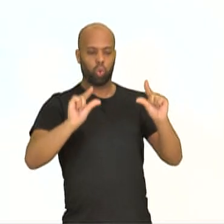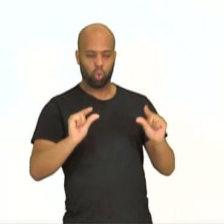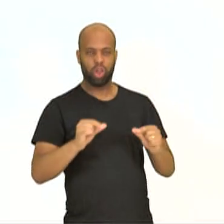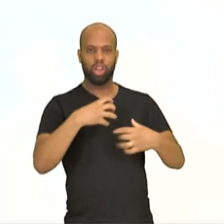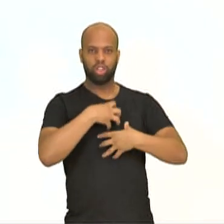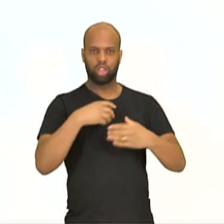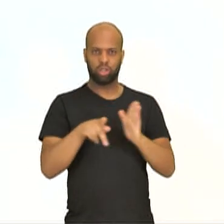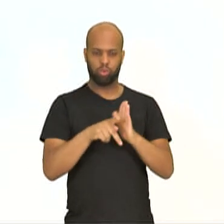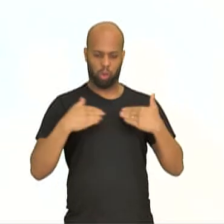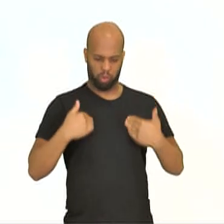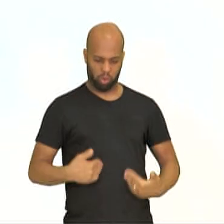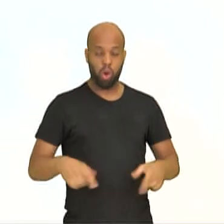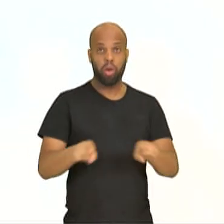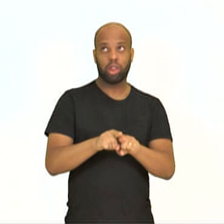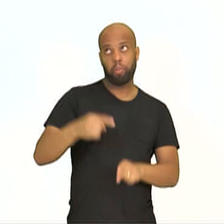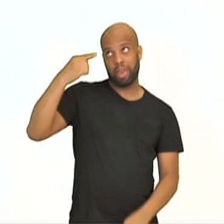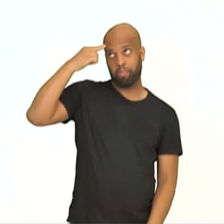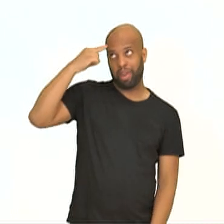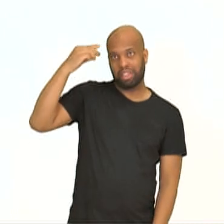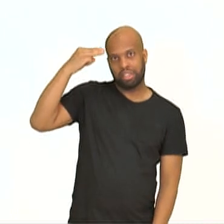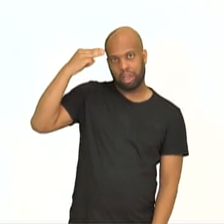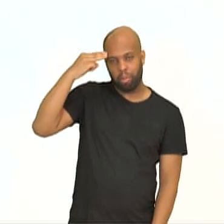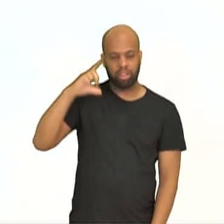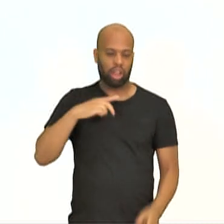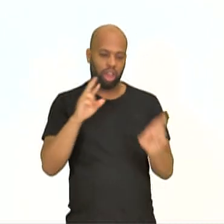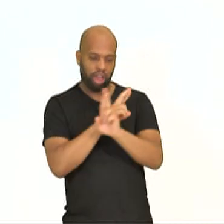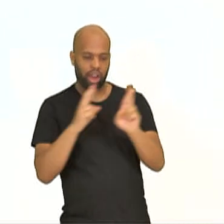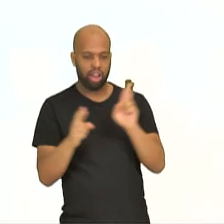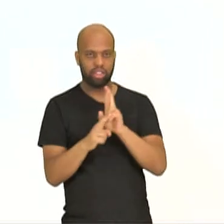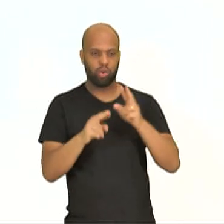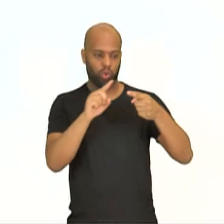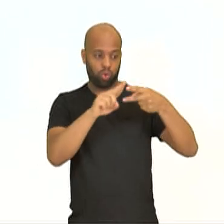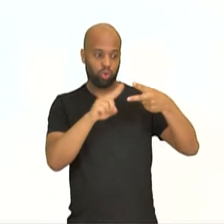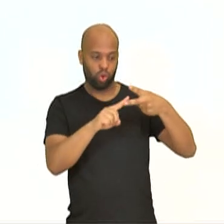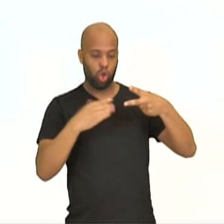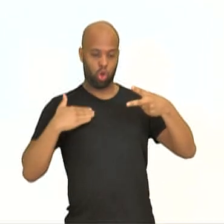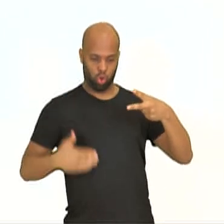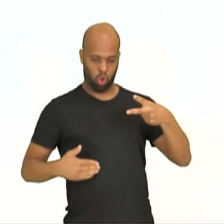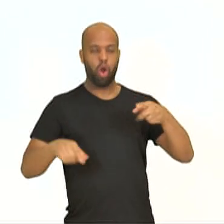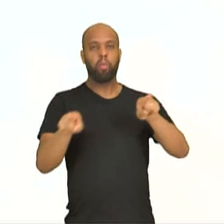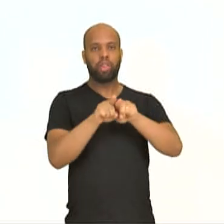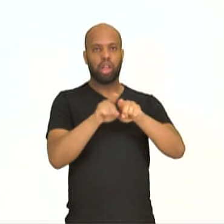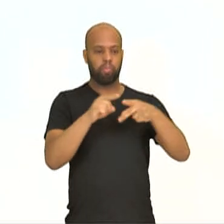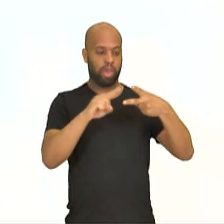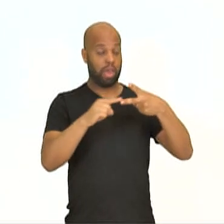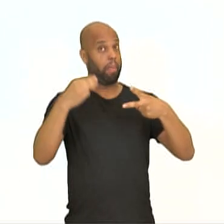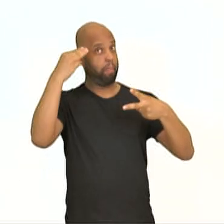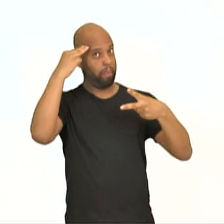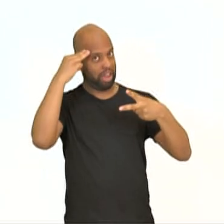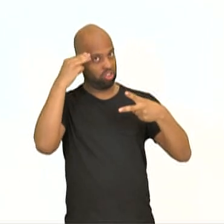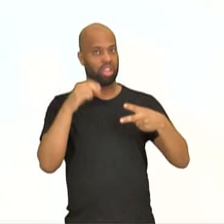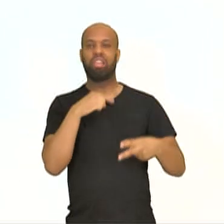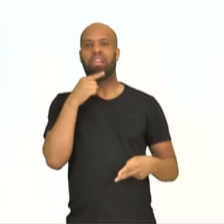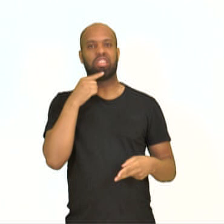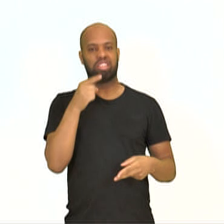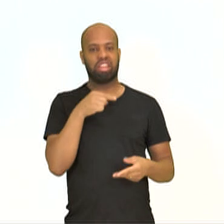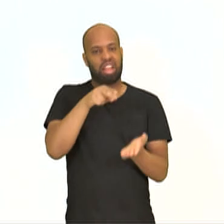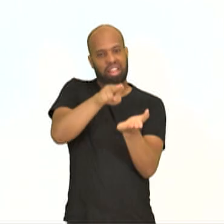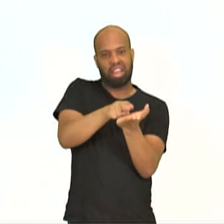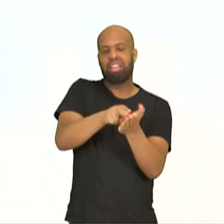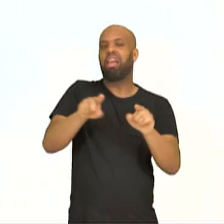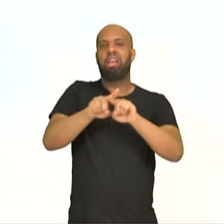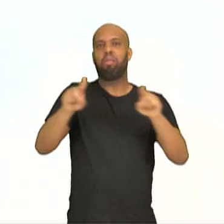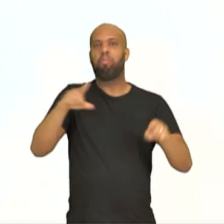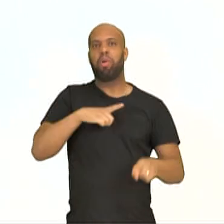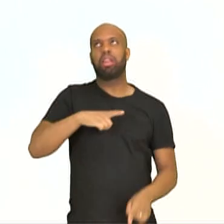muscular e mental. Eu tenho que associar as duas. Não adianta eu deitar, mas estar com a mente é mil. A meditação, que